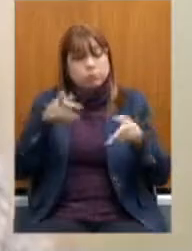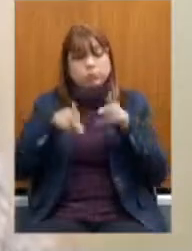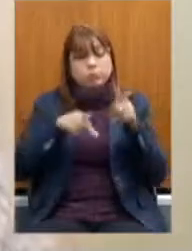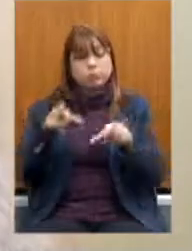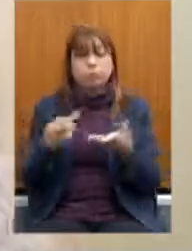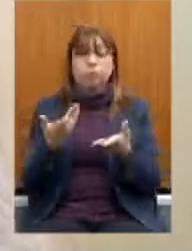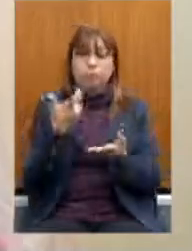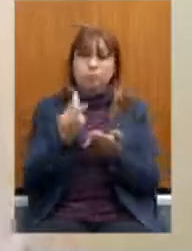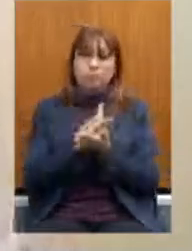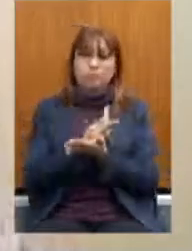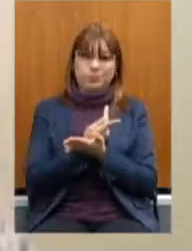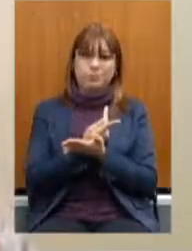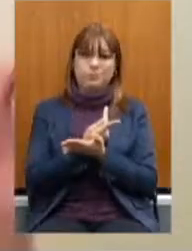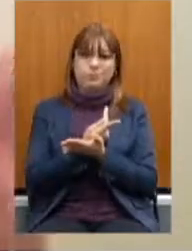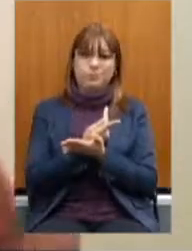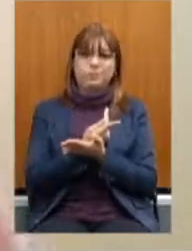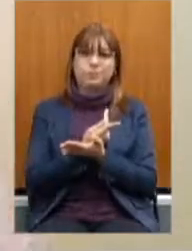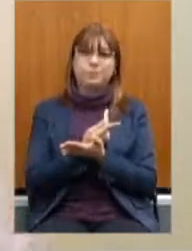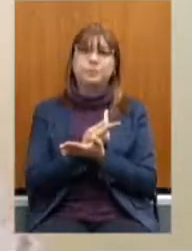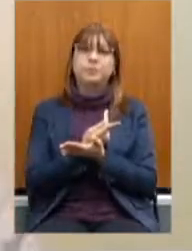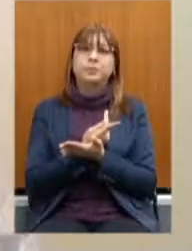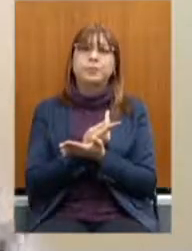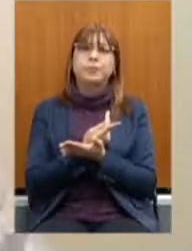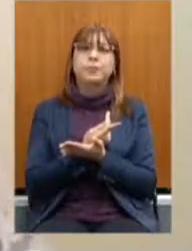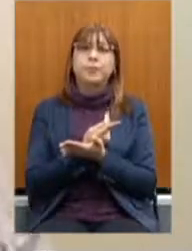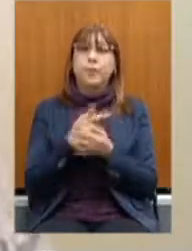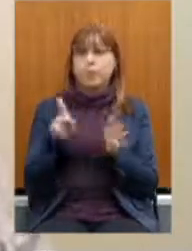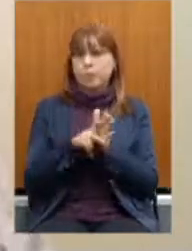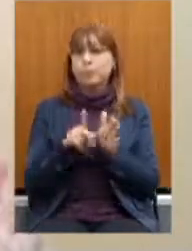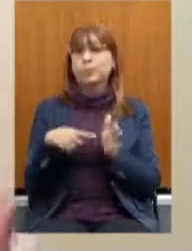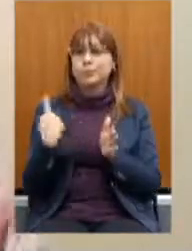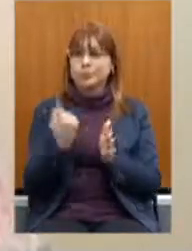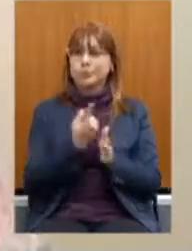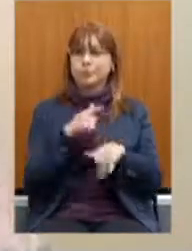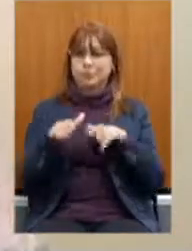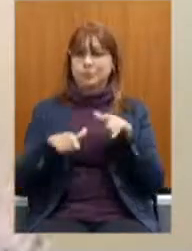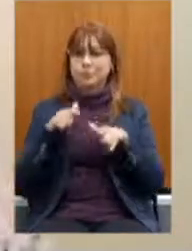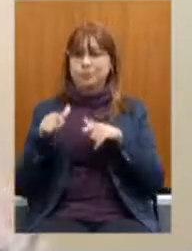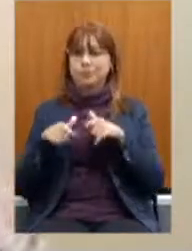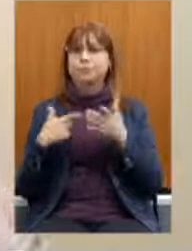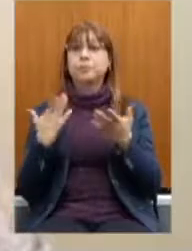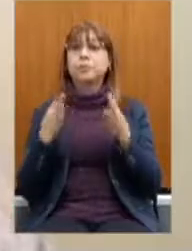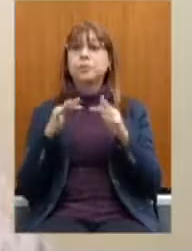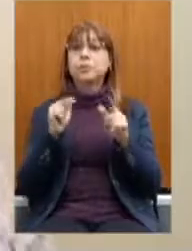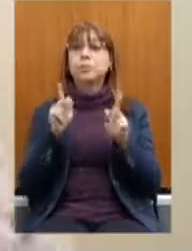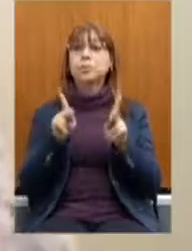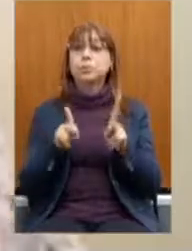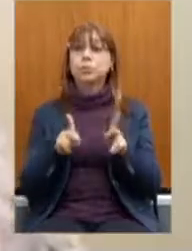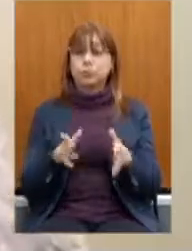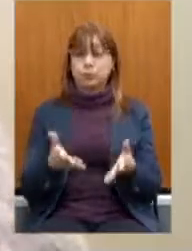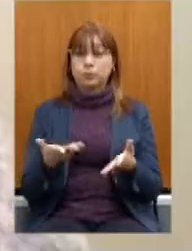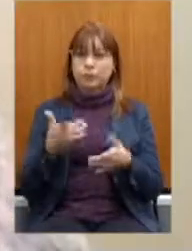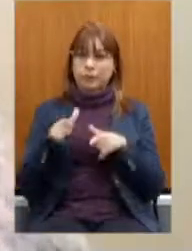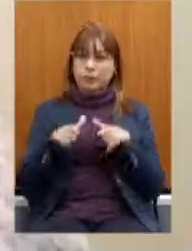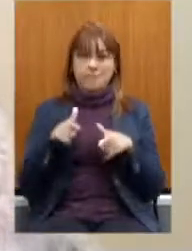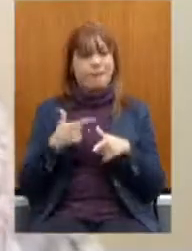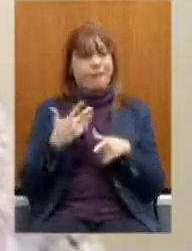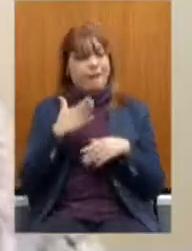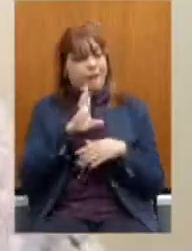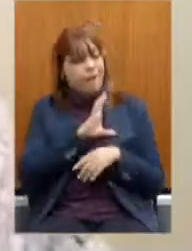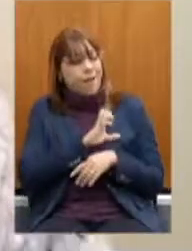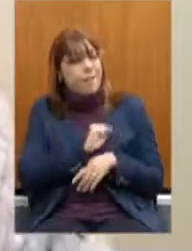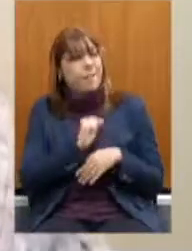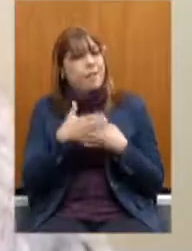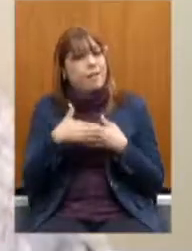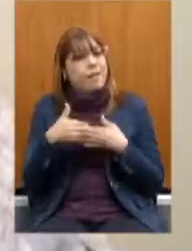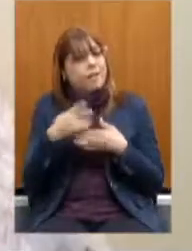dele e ninguém pode tirar isso, é uma característica do servidor e que todo aquele que desempenha com amor, com carinho, a